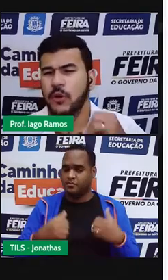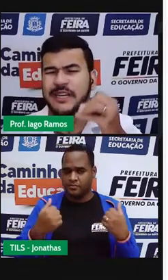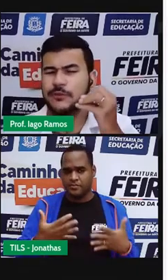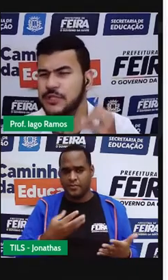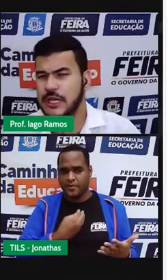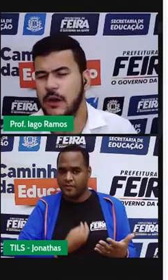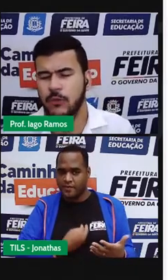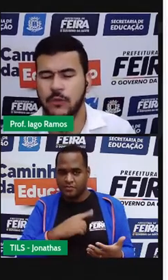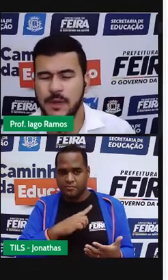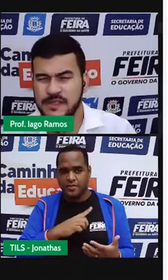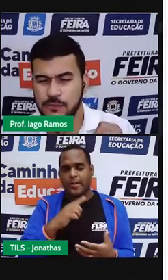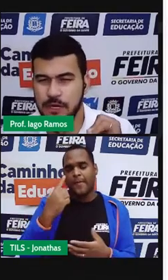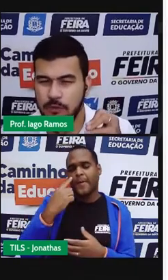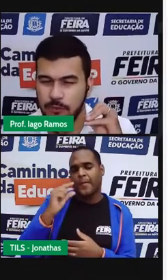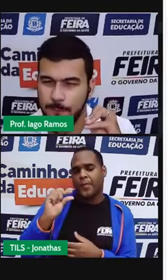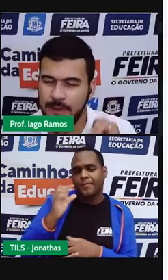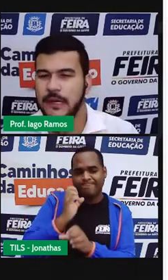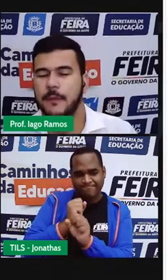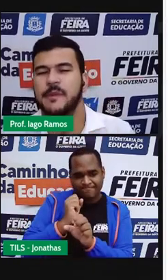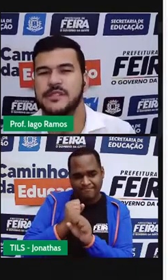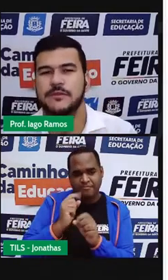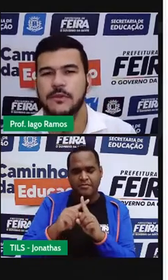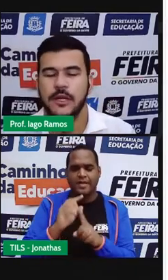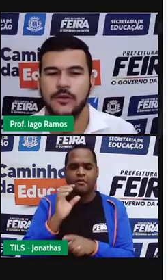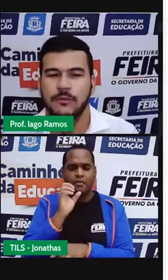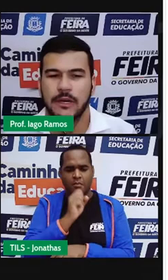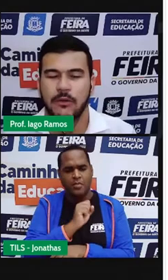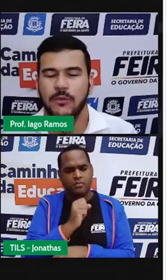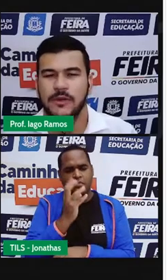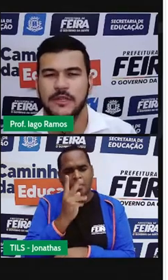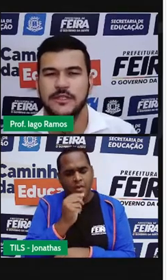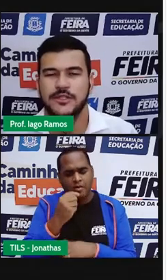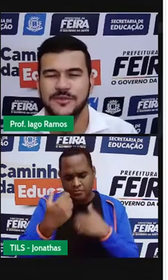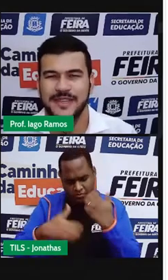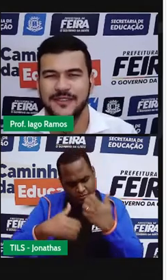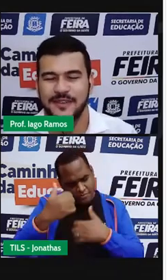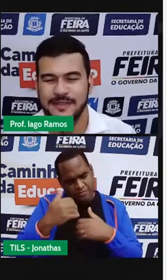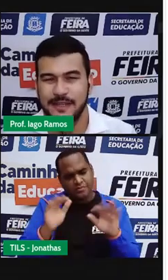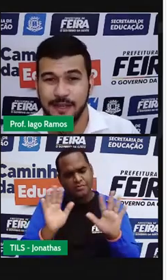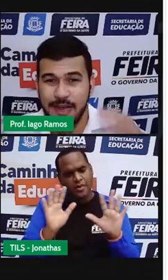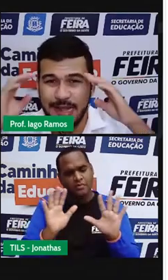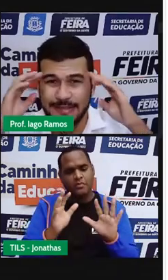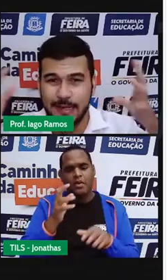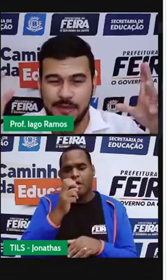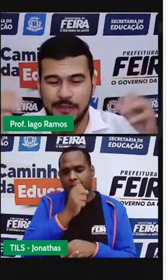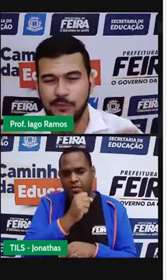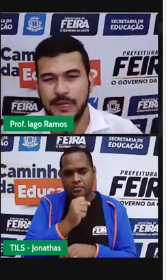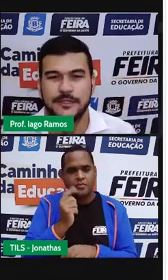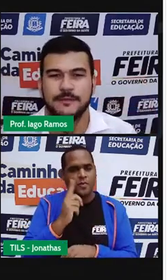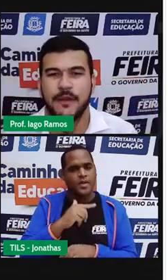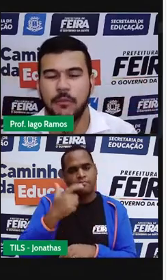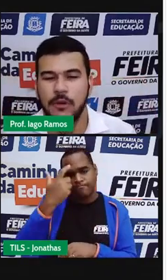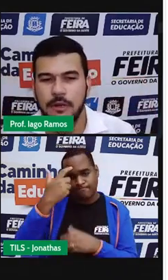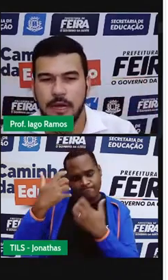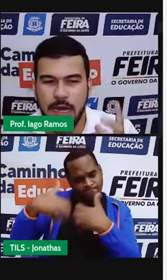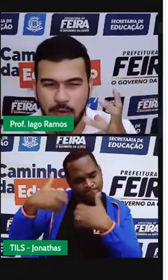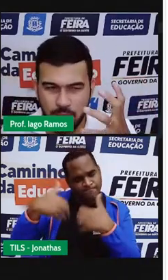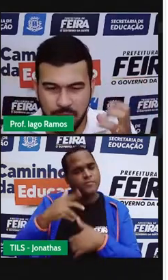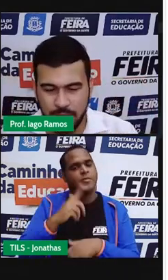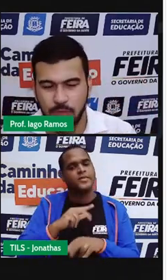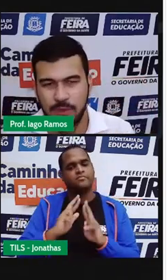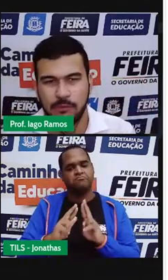ter um pouquinho de cálculo, mas é um cálculo bem rapidinho. Um cálculo que a gente consegue fazer até mentalmente. Tá bom?